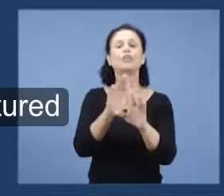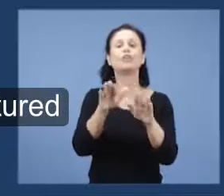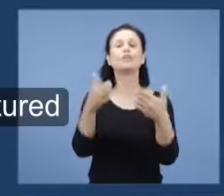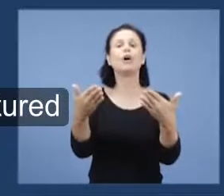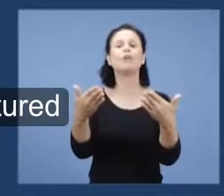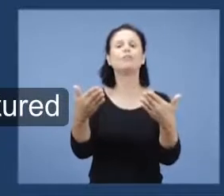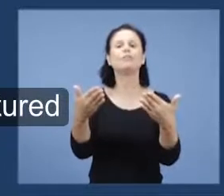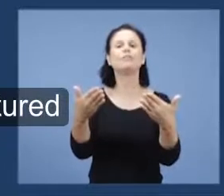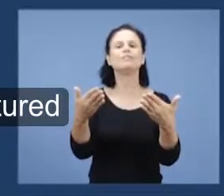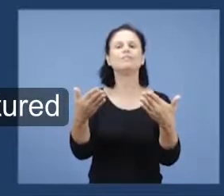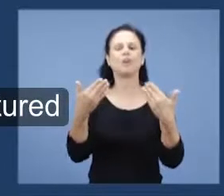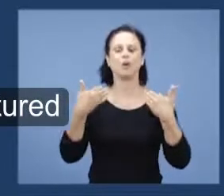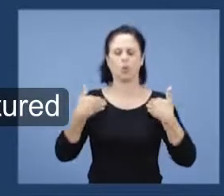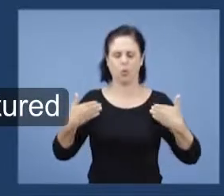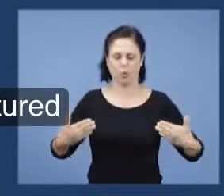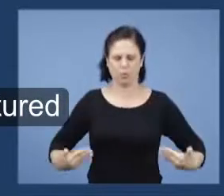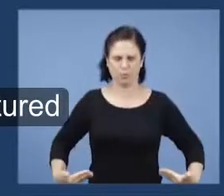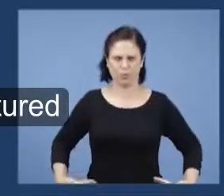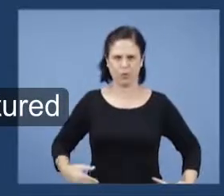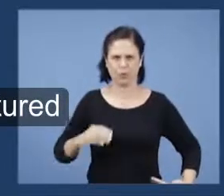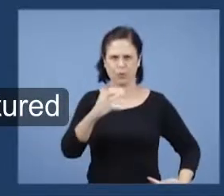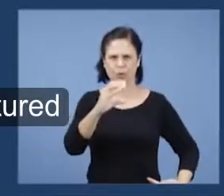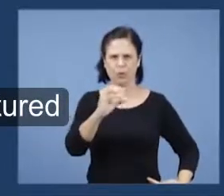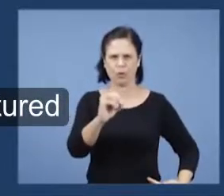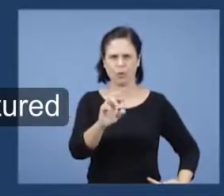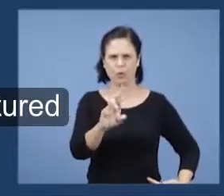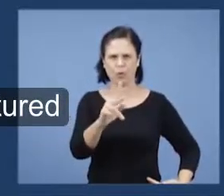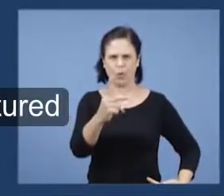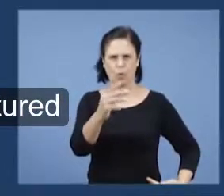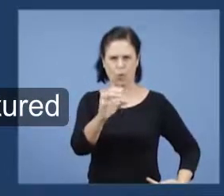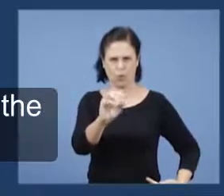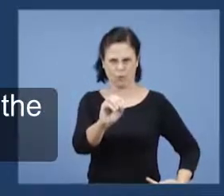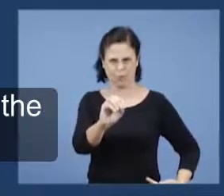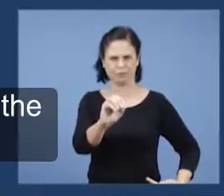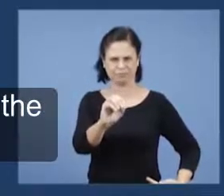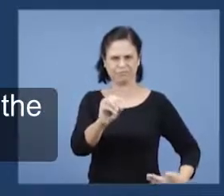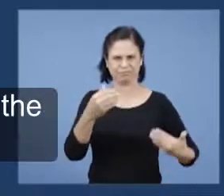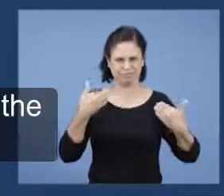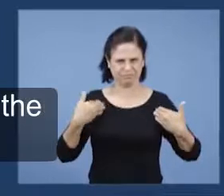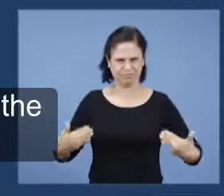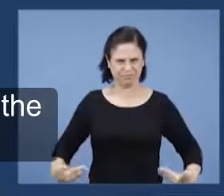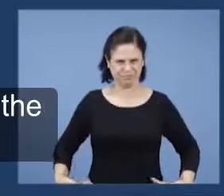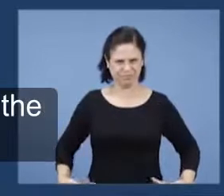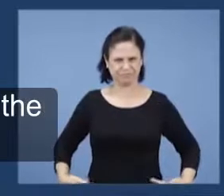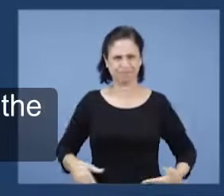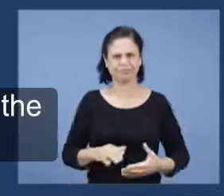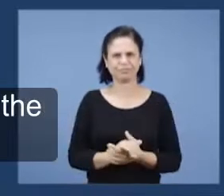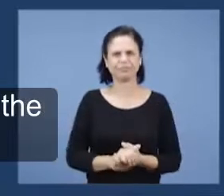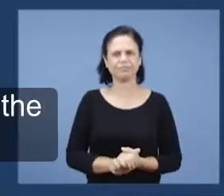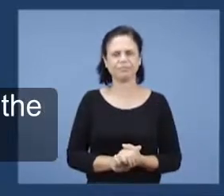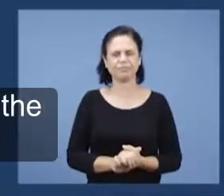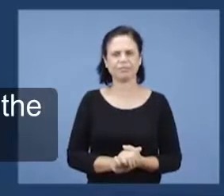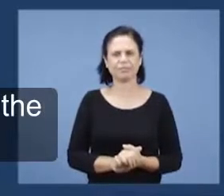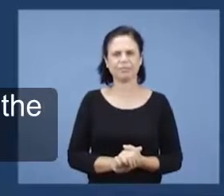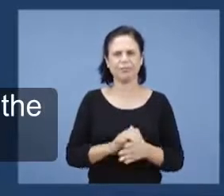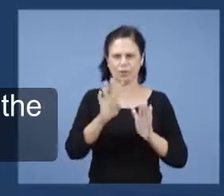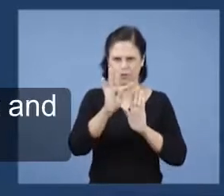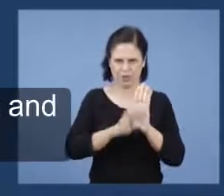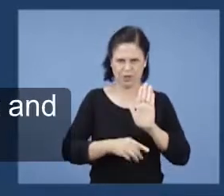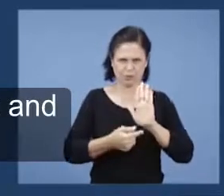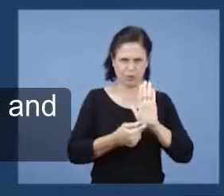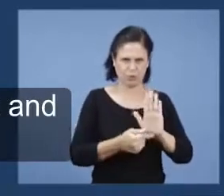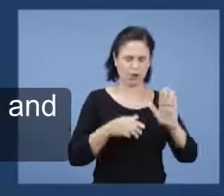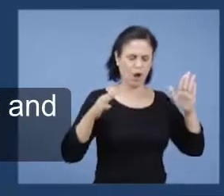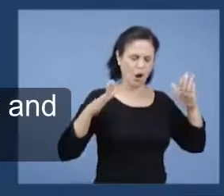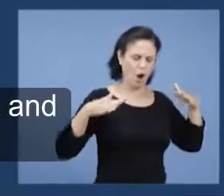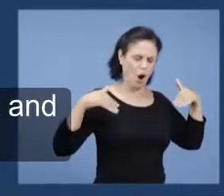corpo, que é o destaque doutrinário da igreja de Esmirna. E o texto, e ao anjo da igreja que está